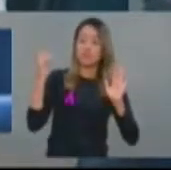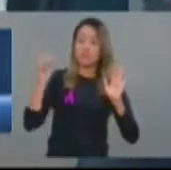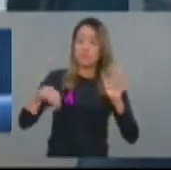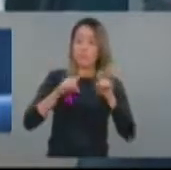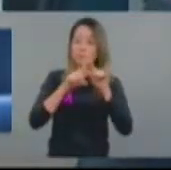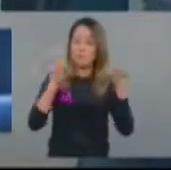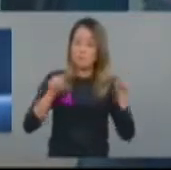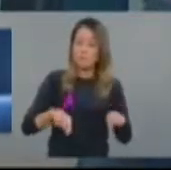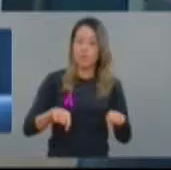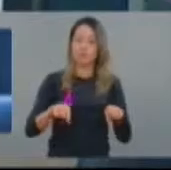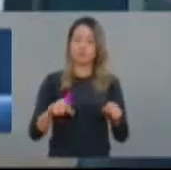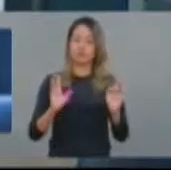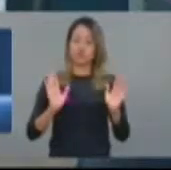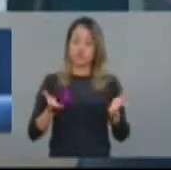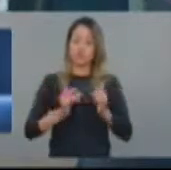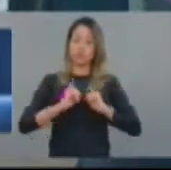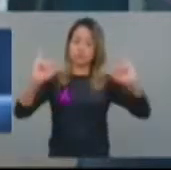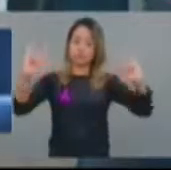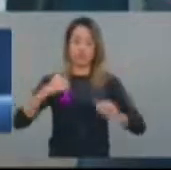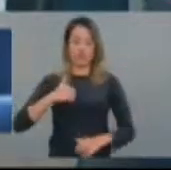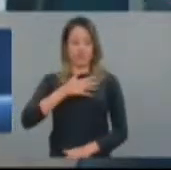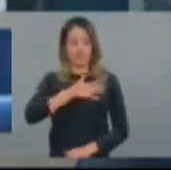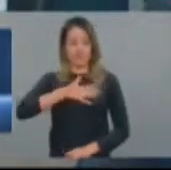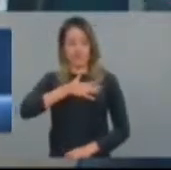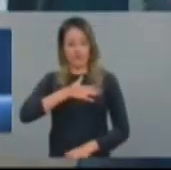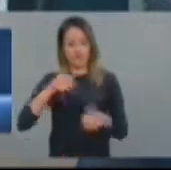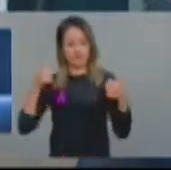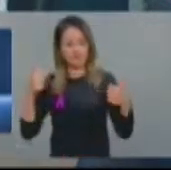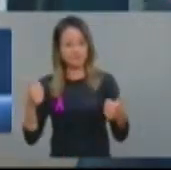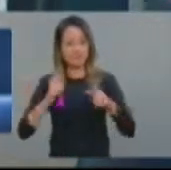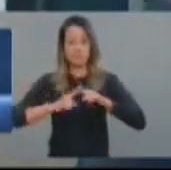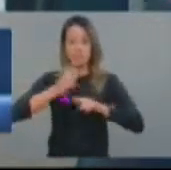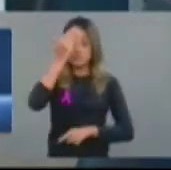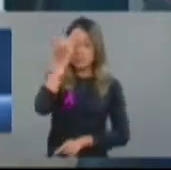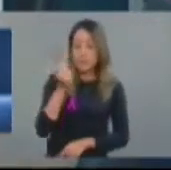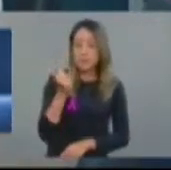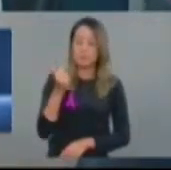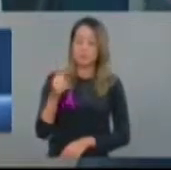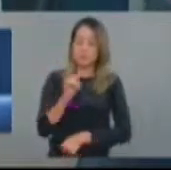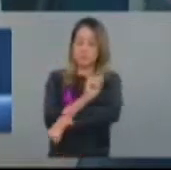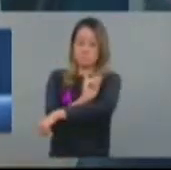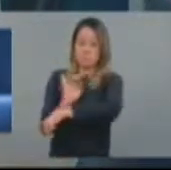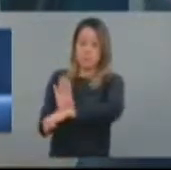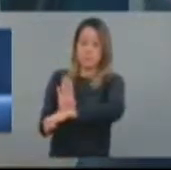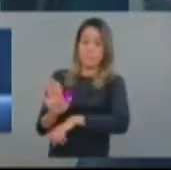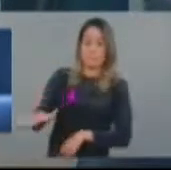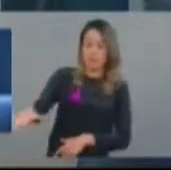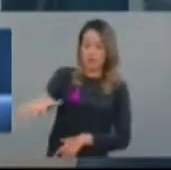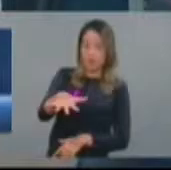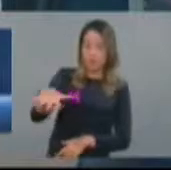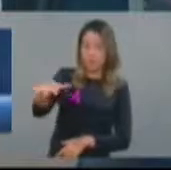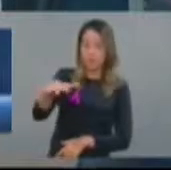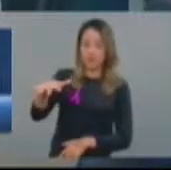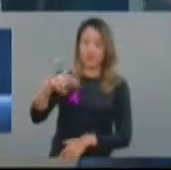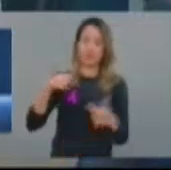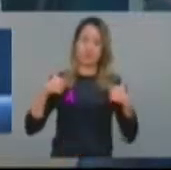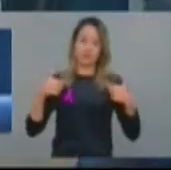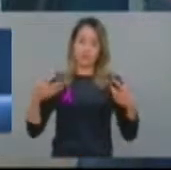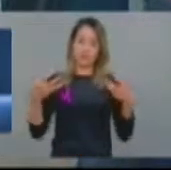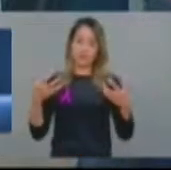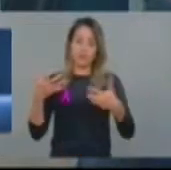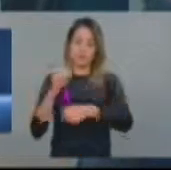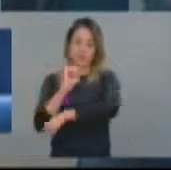programa que foi lançado. Então, a gente fica feliz e sabemos que na nossa região da Ibiapaba, que eu queria botar a